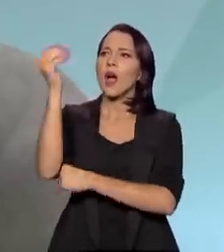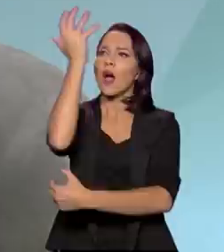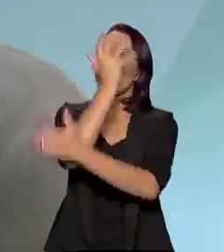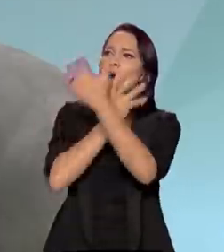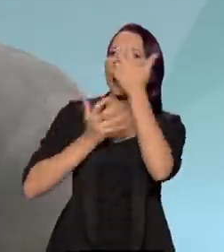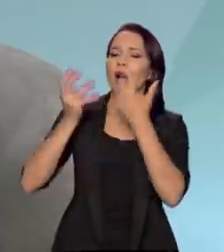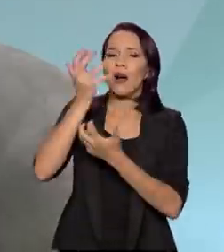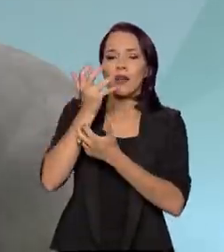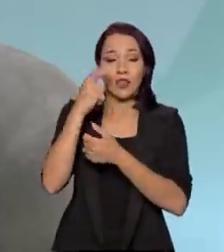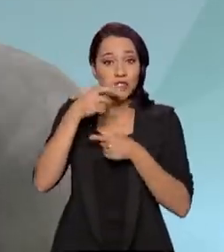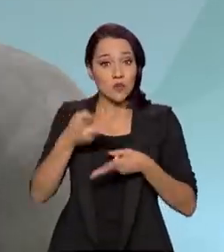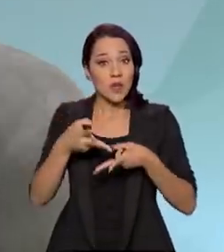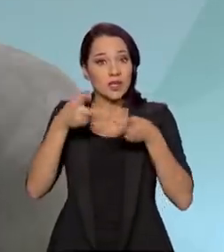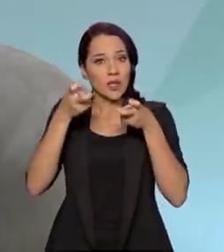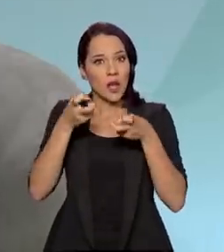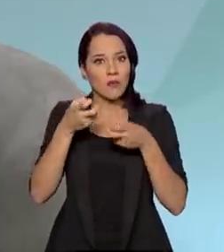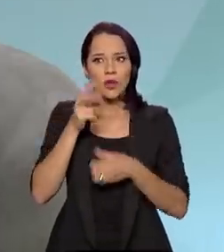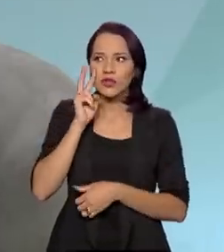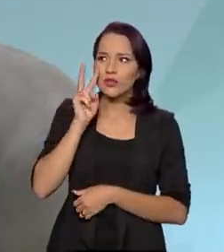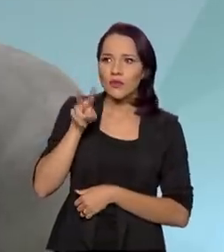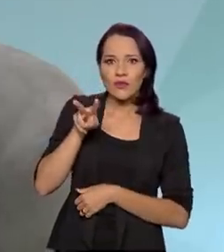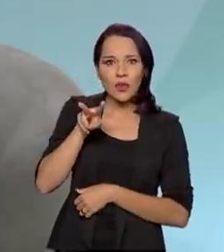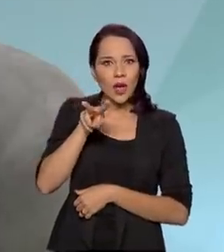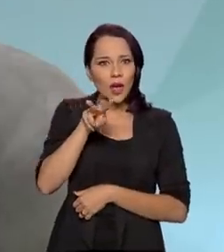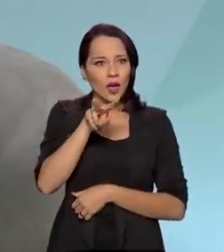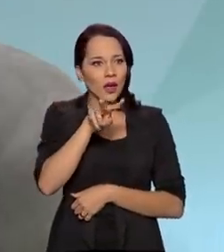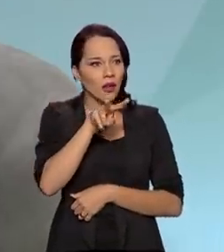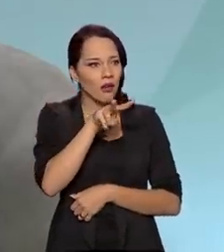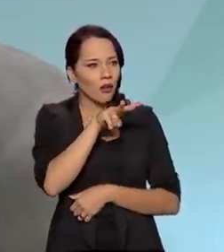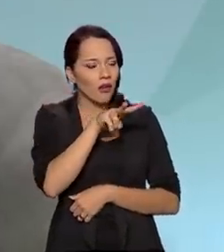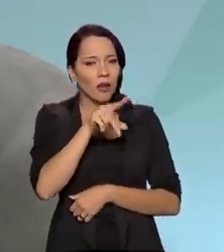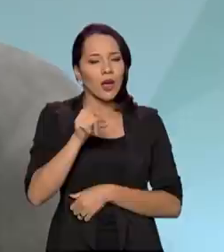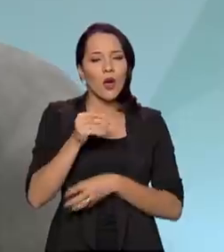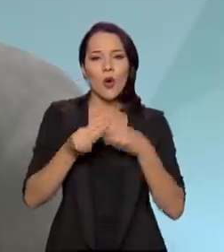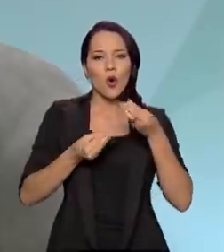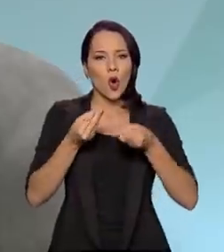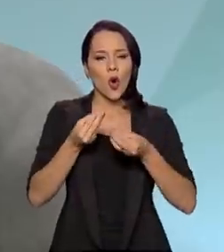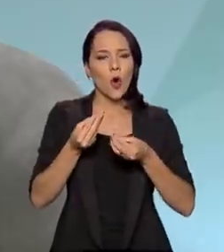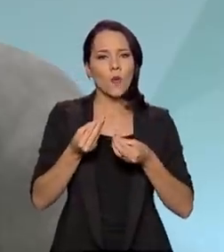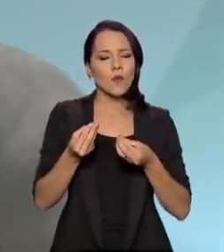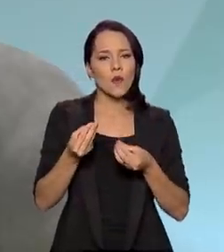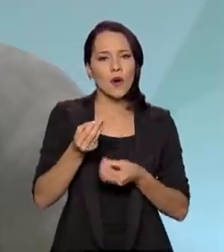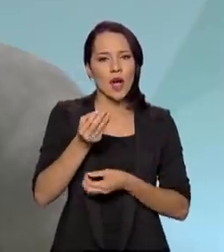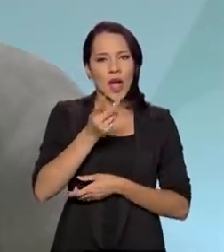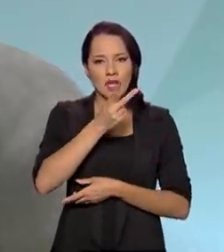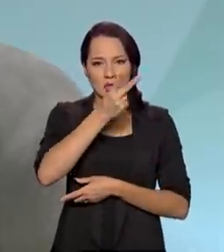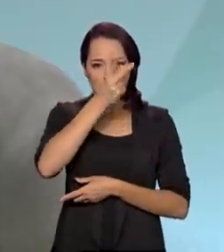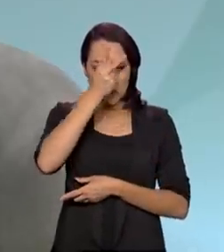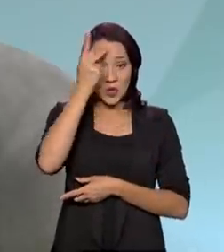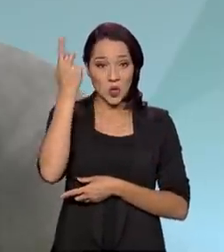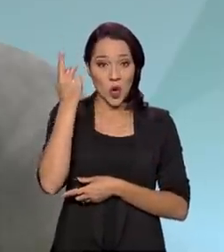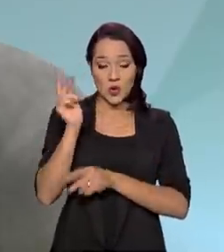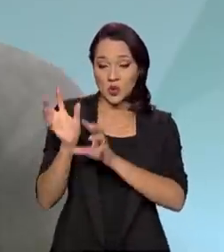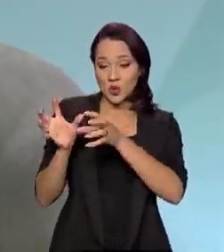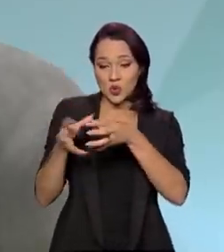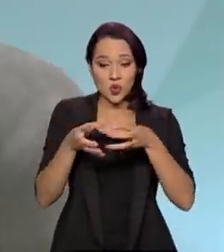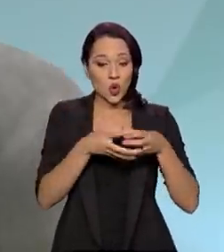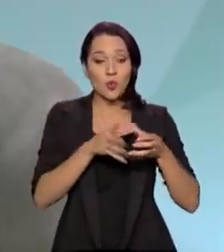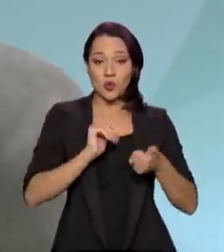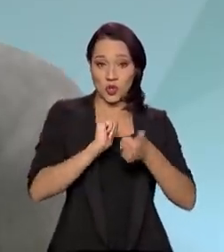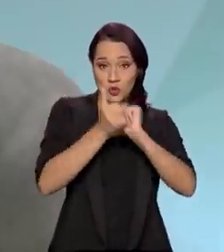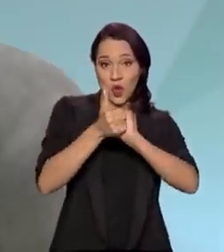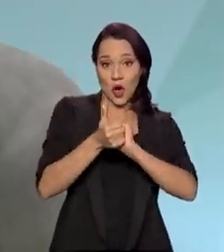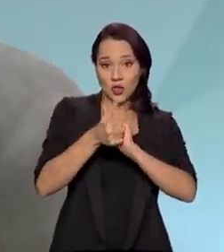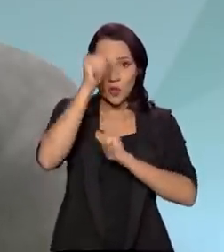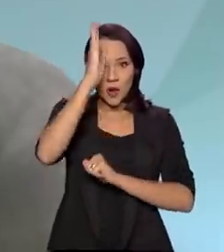uma coisa que a gente percebe, fica exteriorizada, é a maneira como as delegações esportivas do